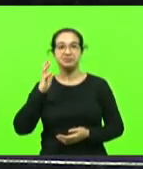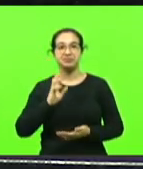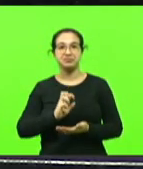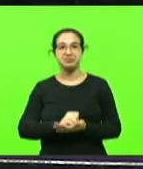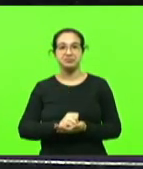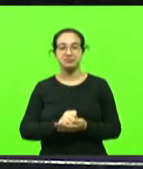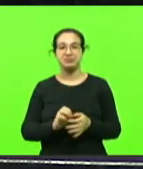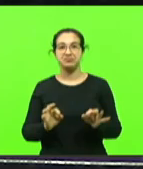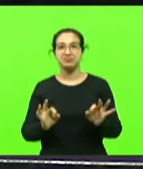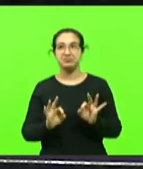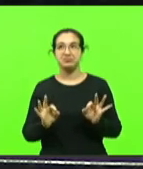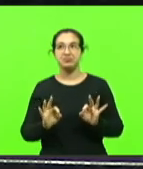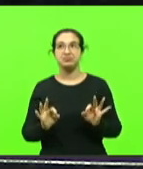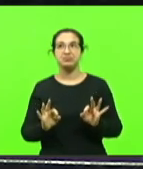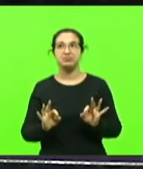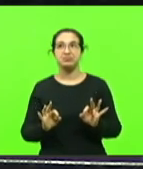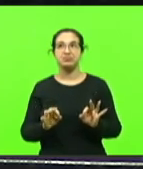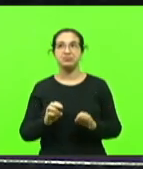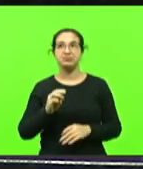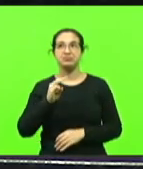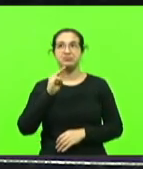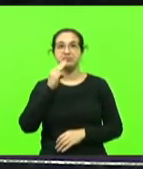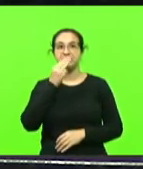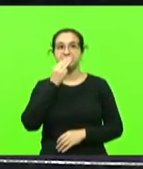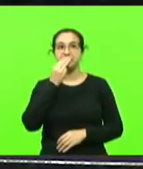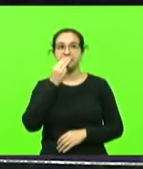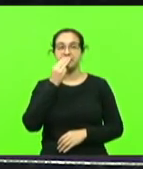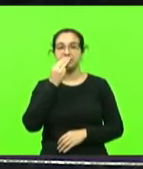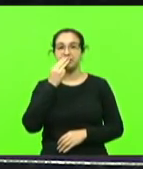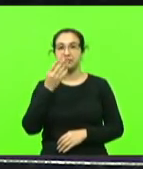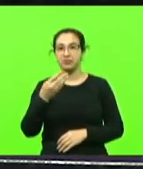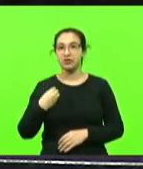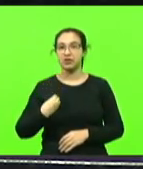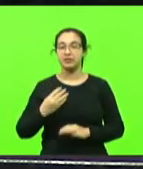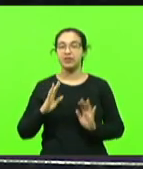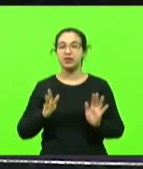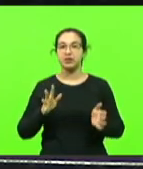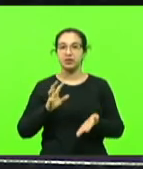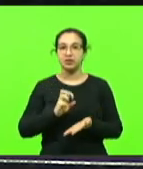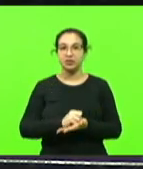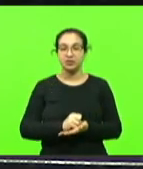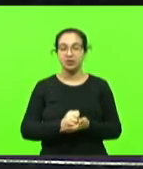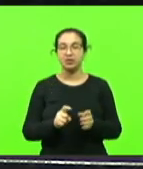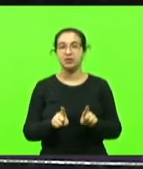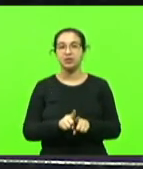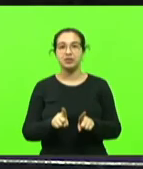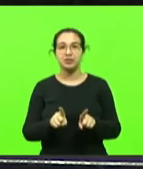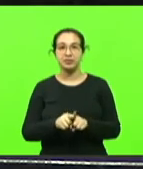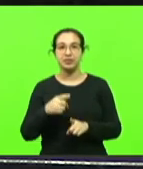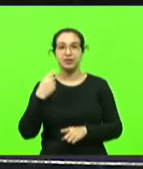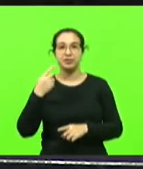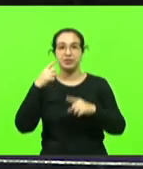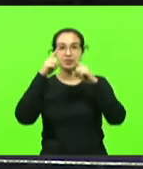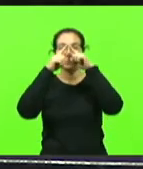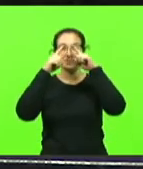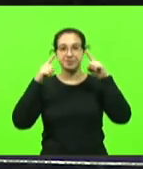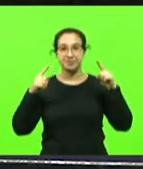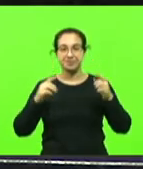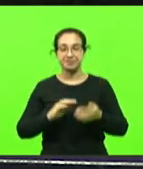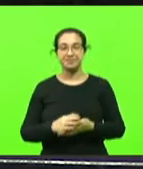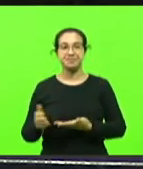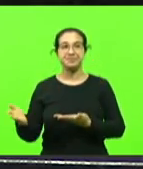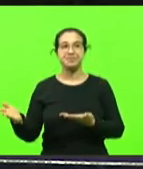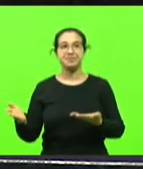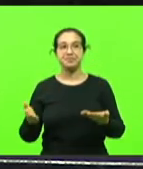deputado Moacir Sopel, se a sua presença já foi registrada, assim como também o deputado Neudir Sareta. Vamos passar